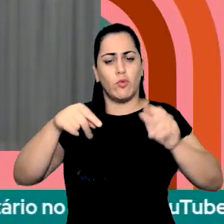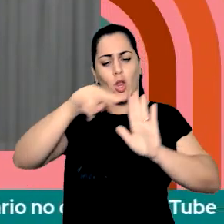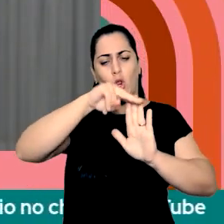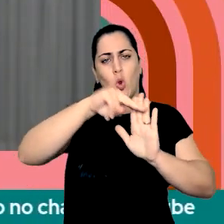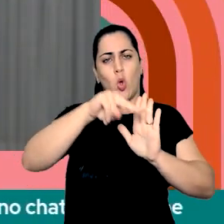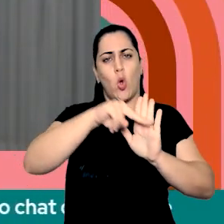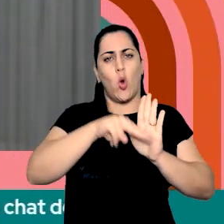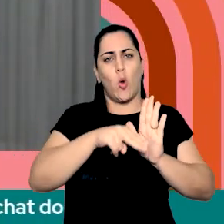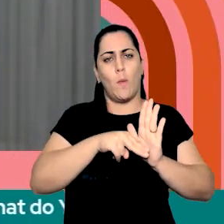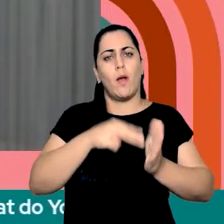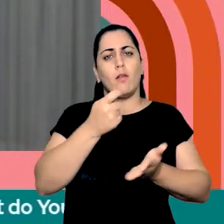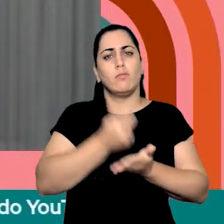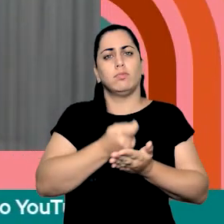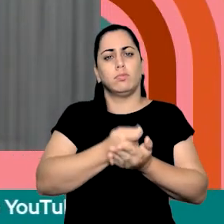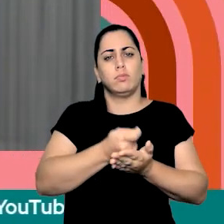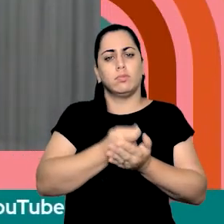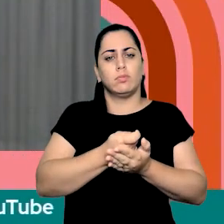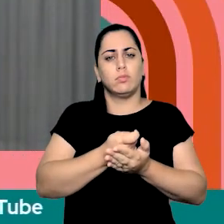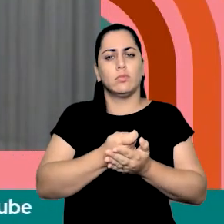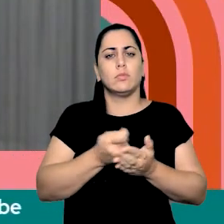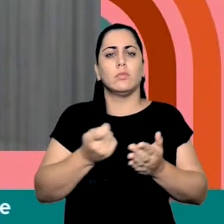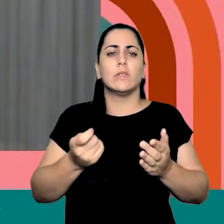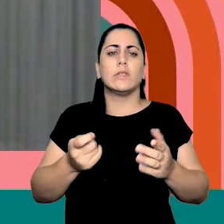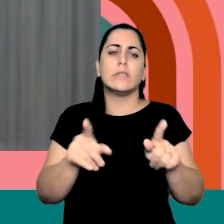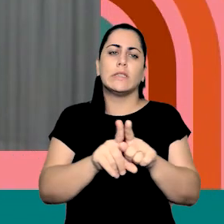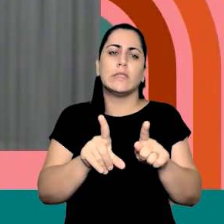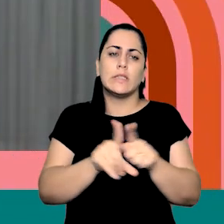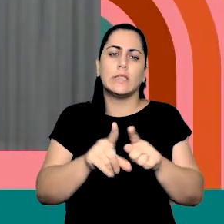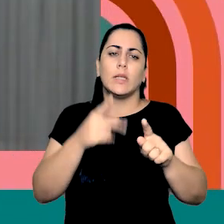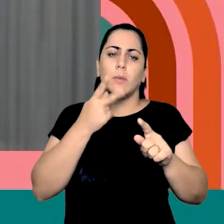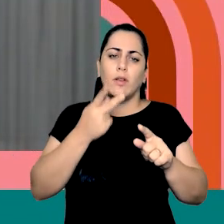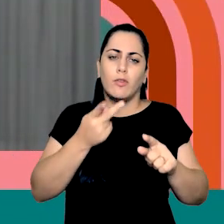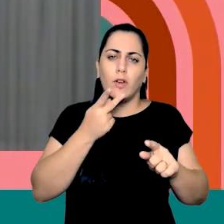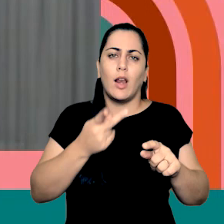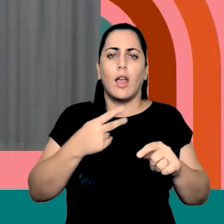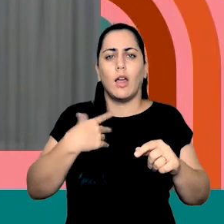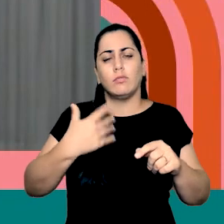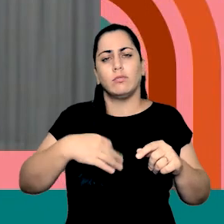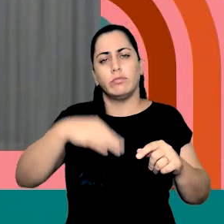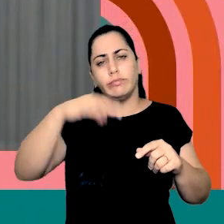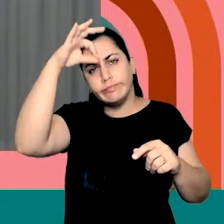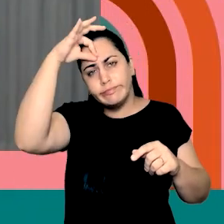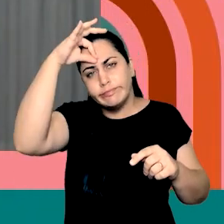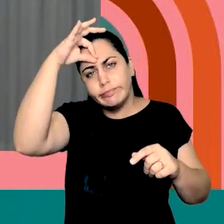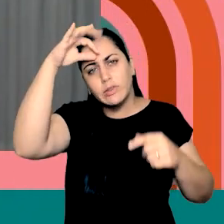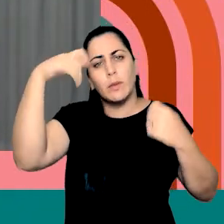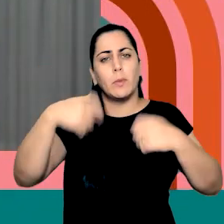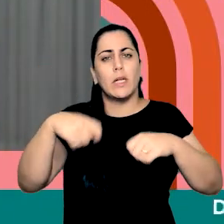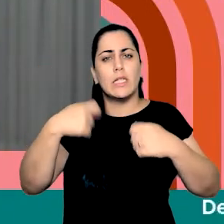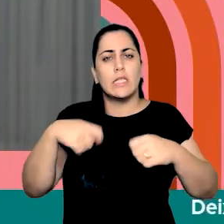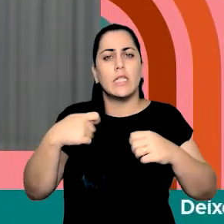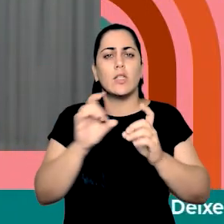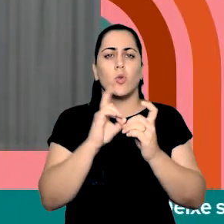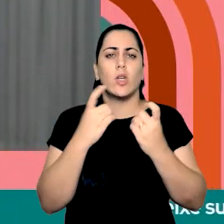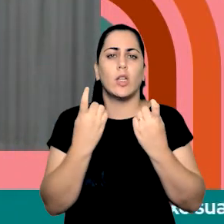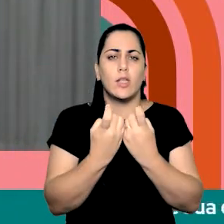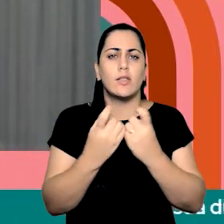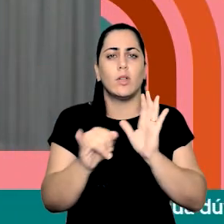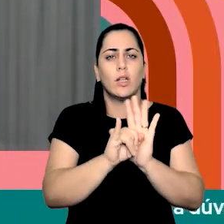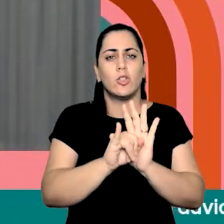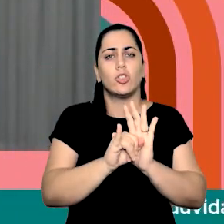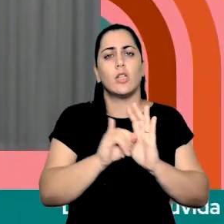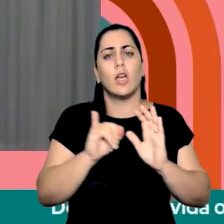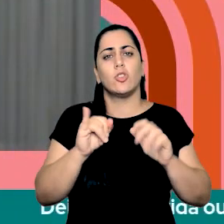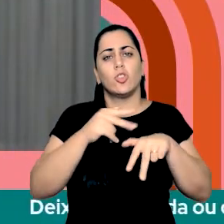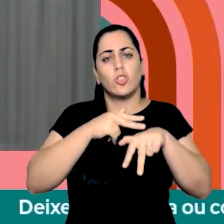aquela norma impositiva de uma tridimensionalidade, órgão sexual, identidade de gênero e orientação sexual. A